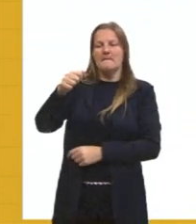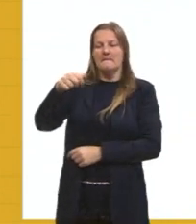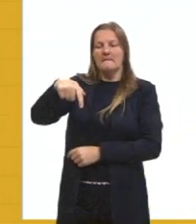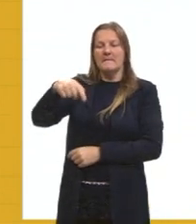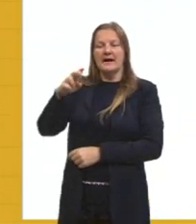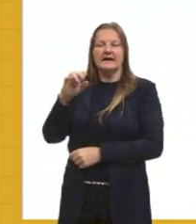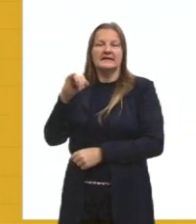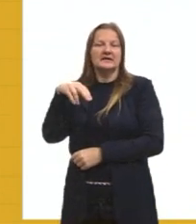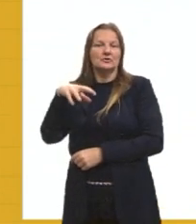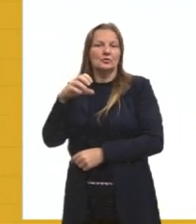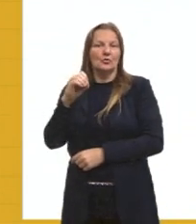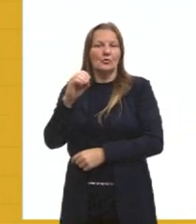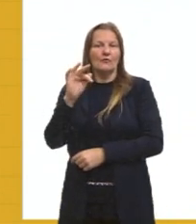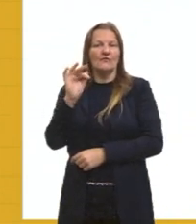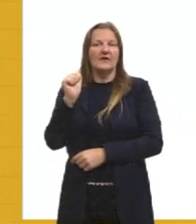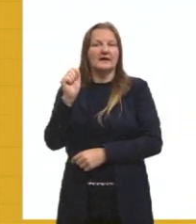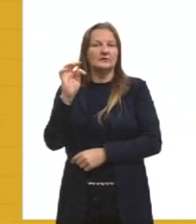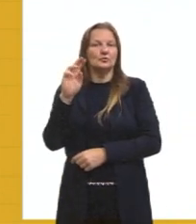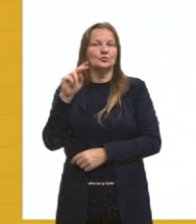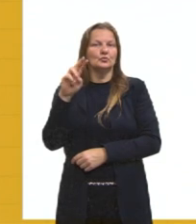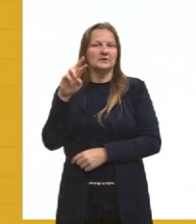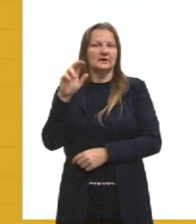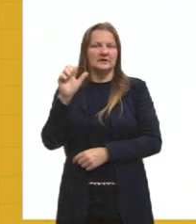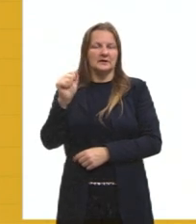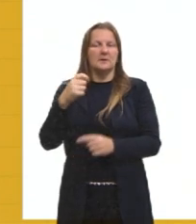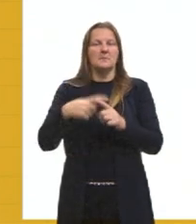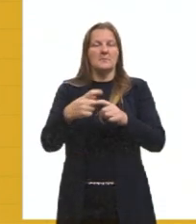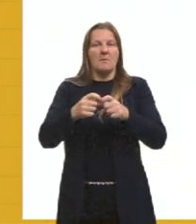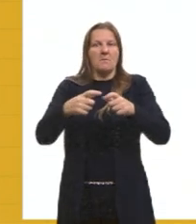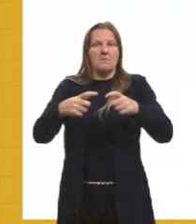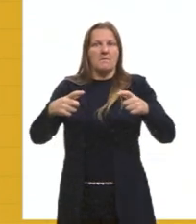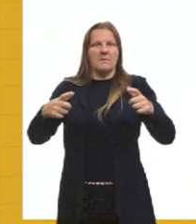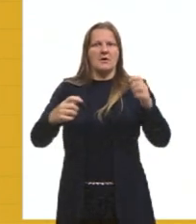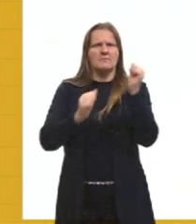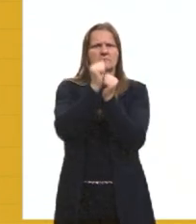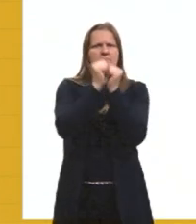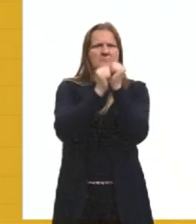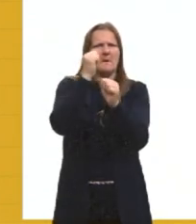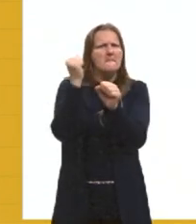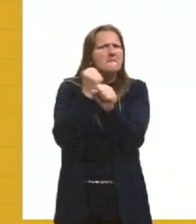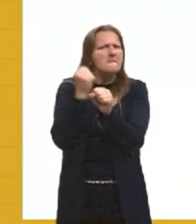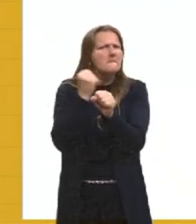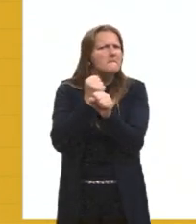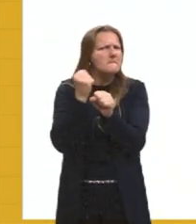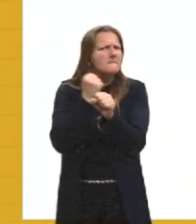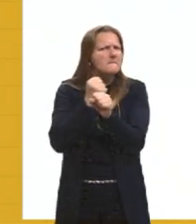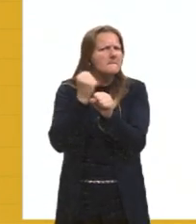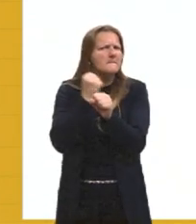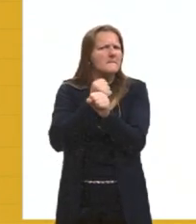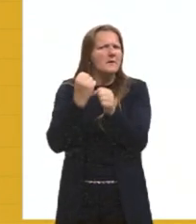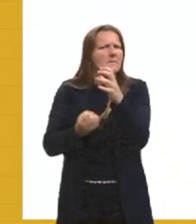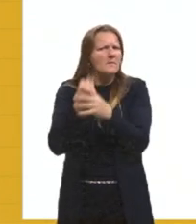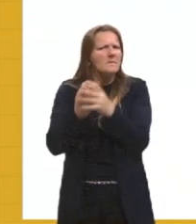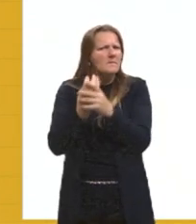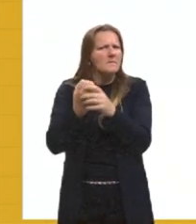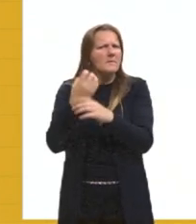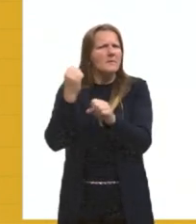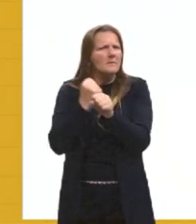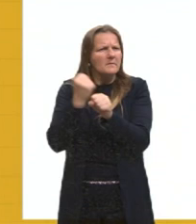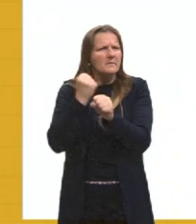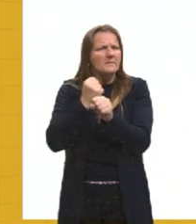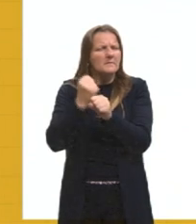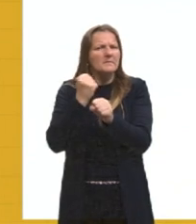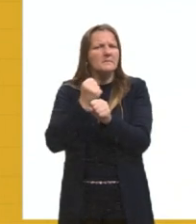isso traz? Maior produtividade, tá, agorizado? Então, vai